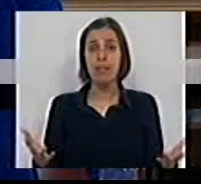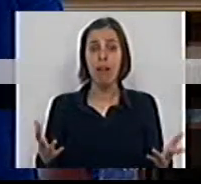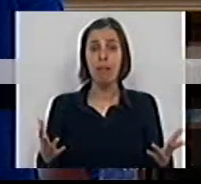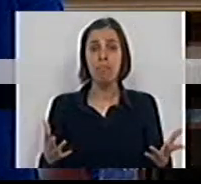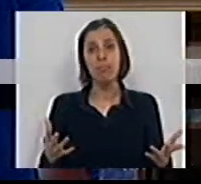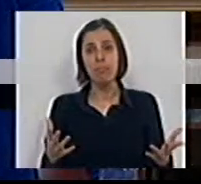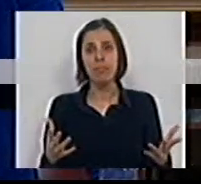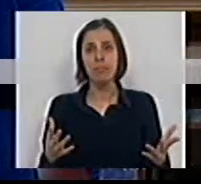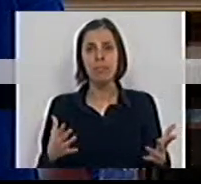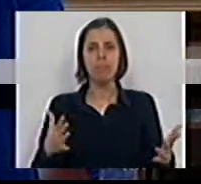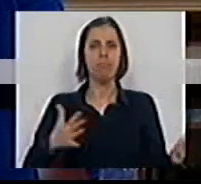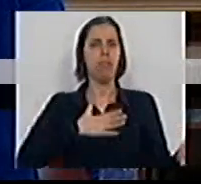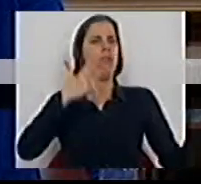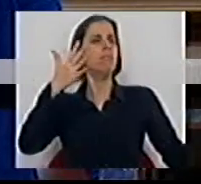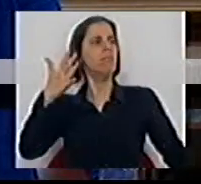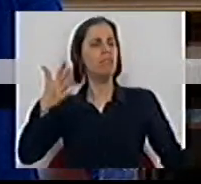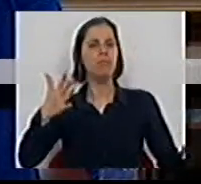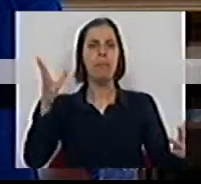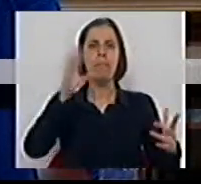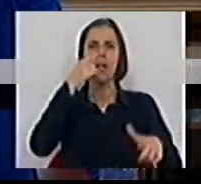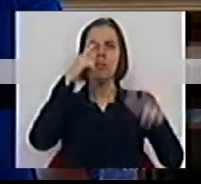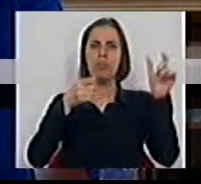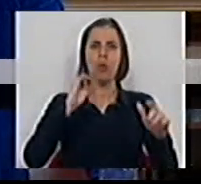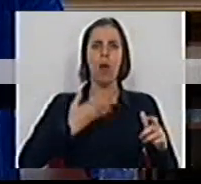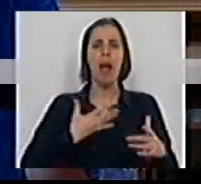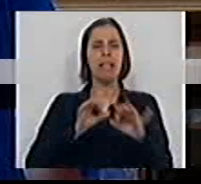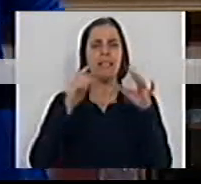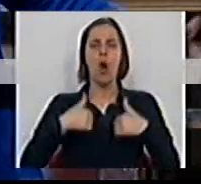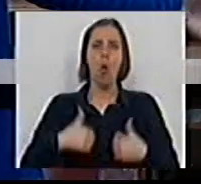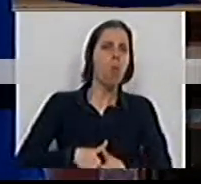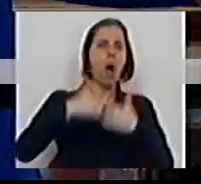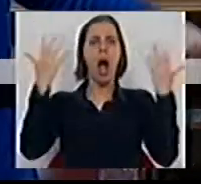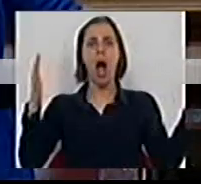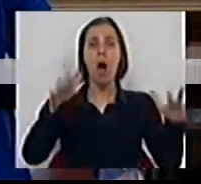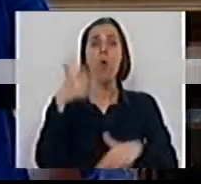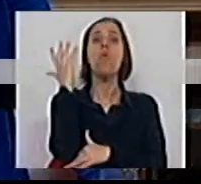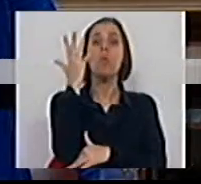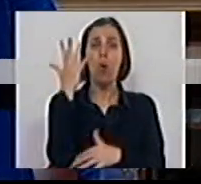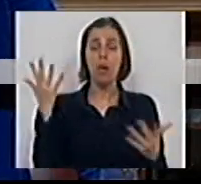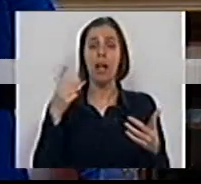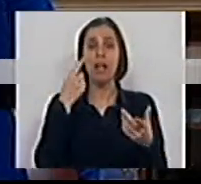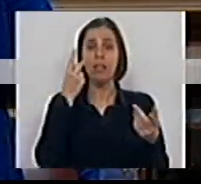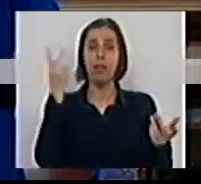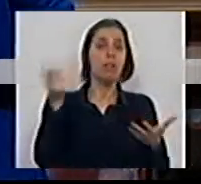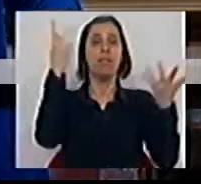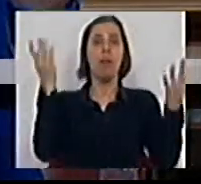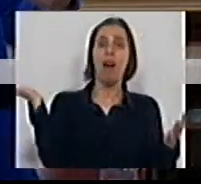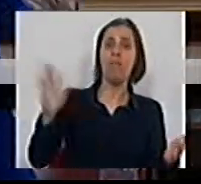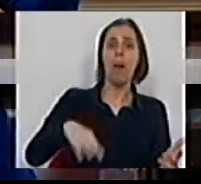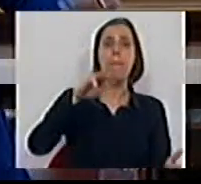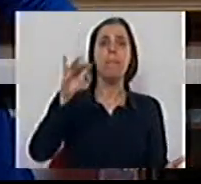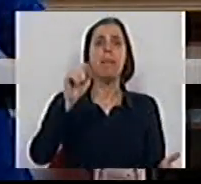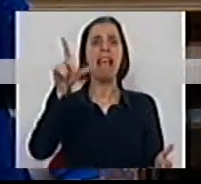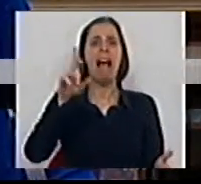de bater no peito de que mais sociais-democratas do que nós não há, um Congresso que inclusivamente ressuscitou Miguel Relvas.